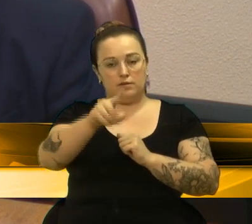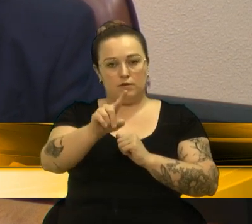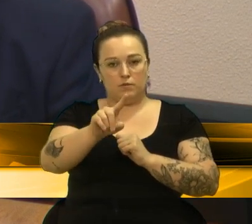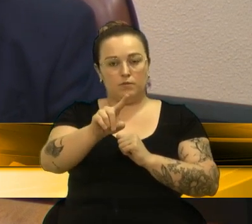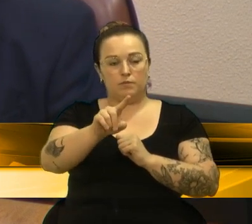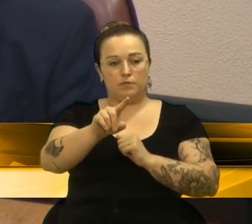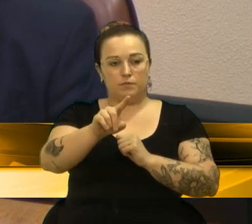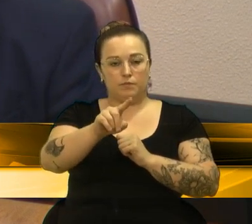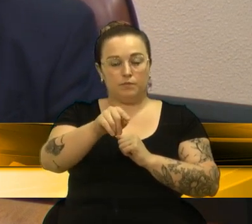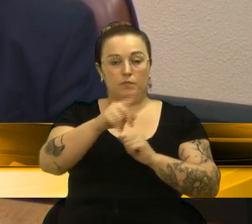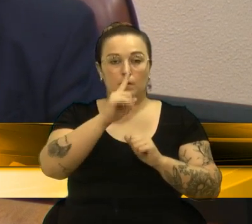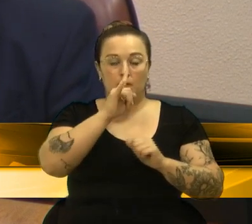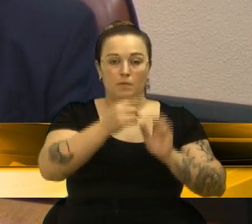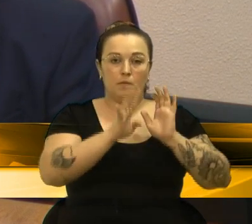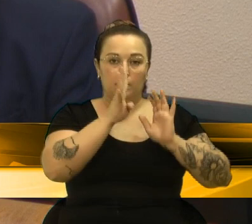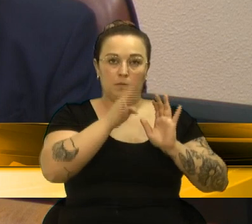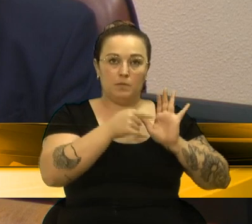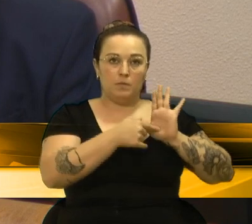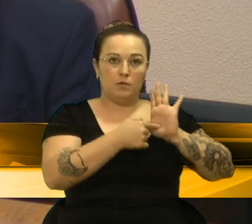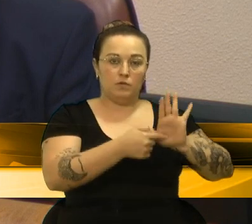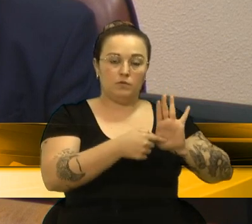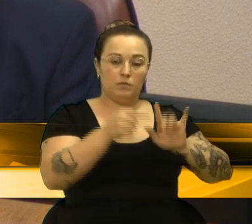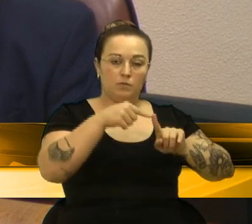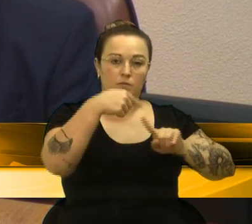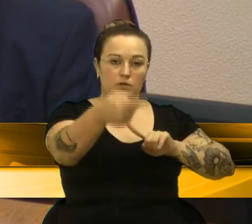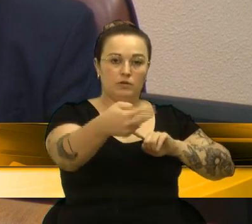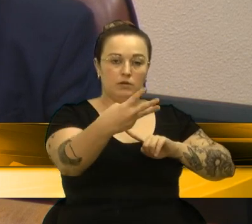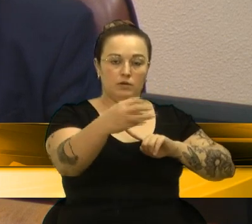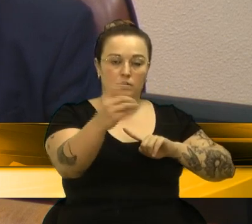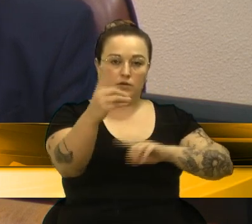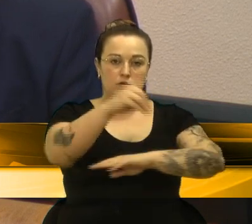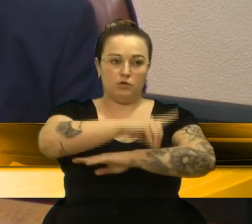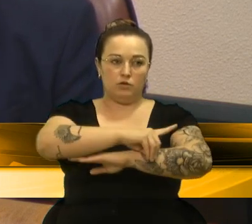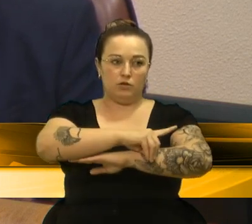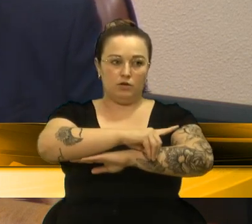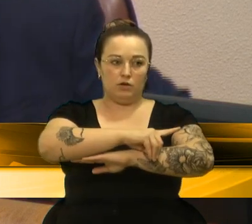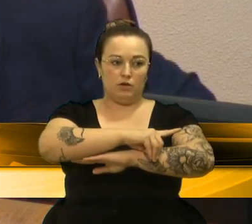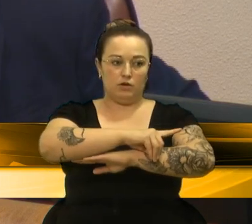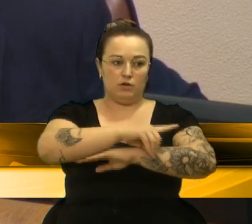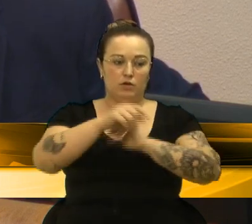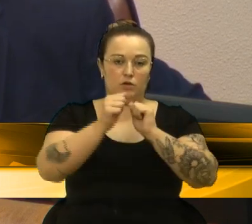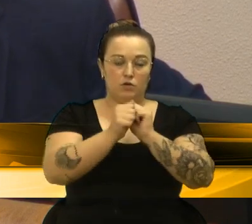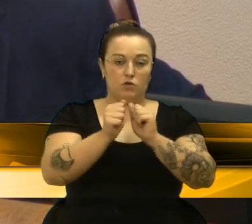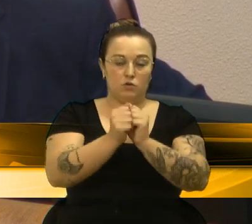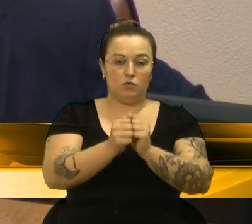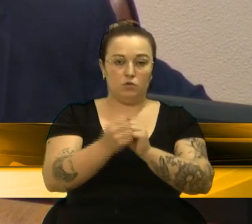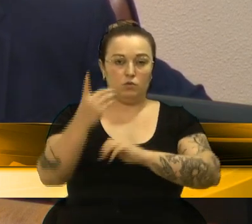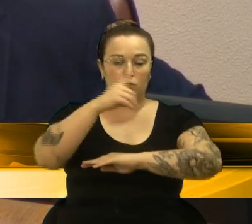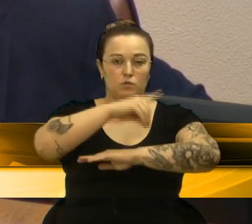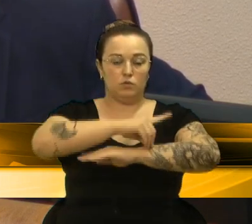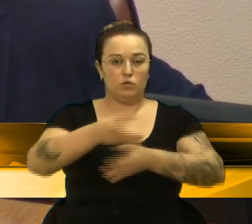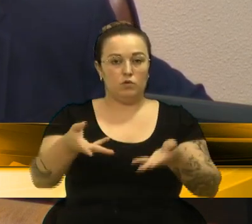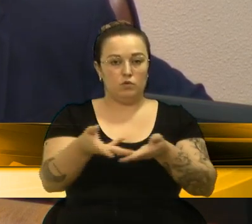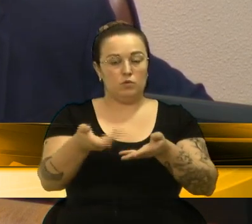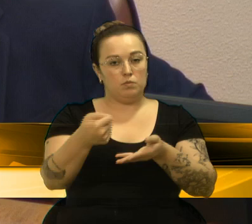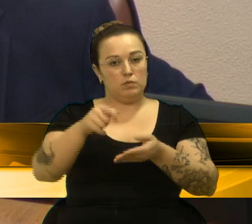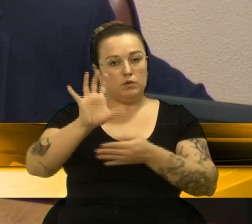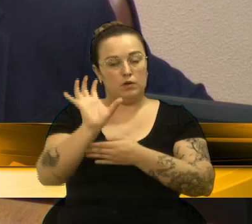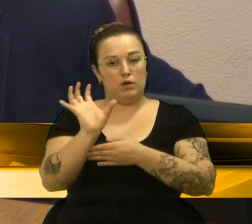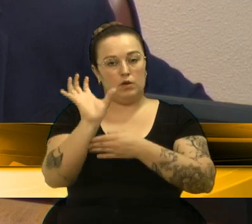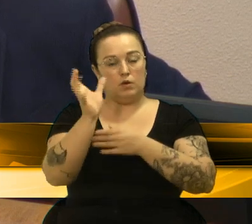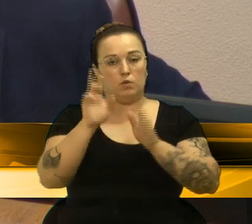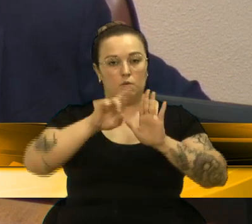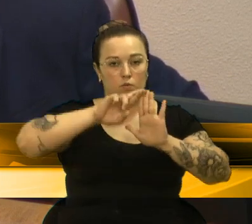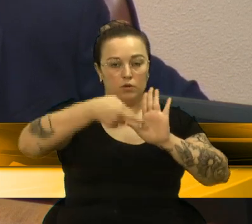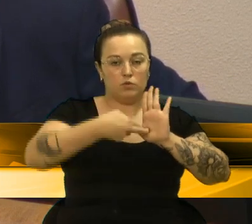destacar de que, após decorridos 30 dias daquela reunião do CMS, de dezembro de 2017 até a data de hoje, nunca foi emitida uma resolução do Conselho Municipal de